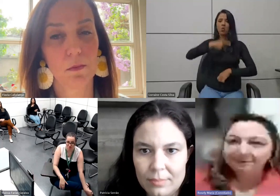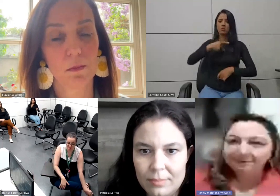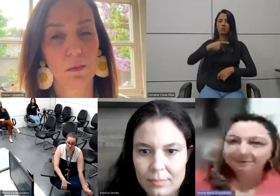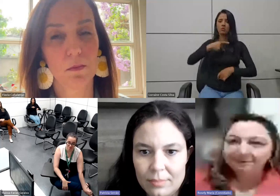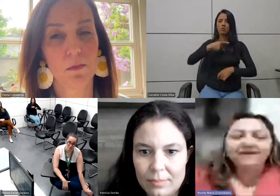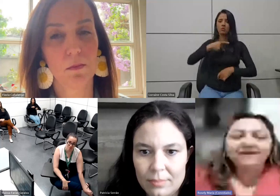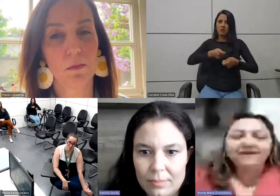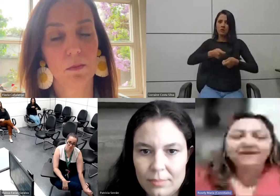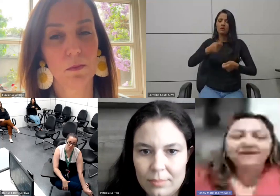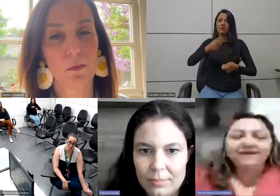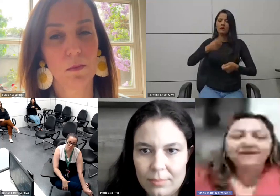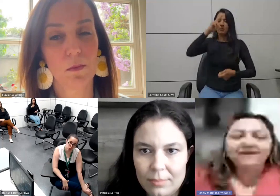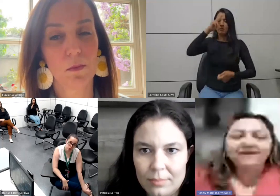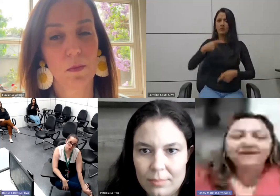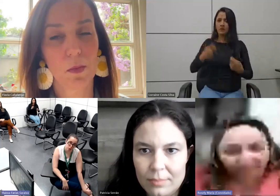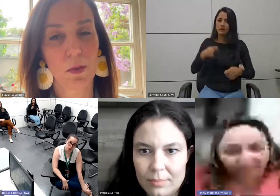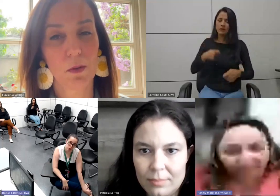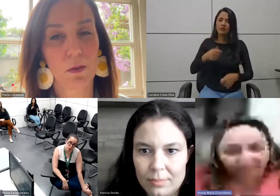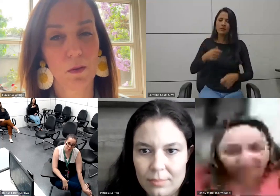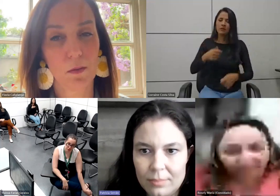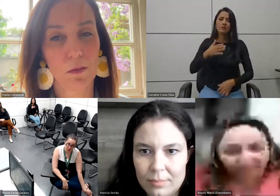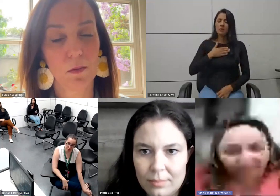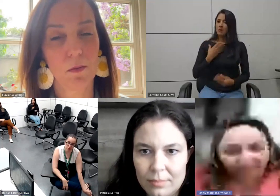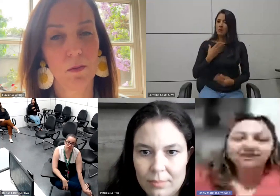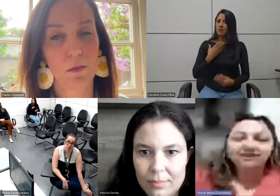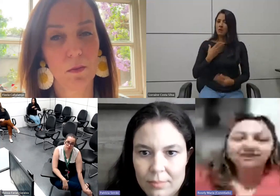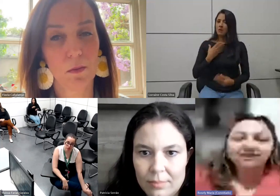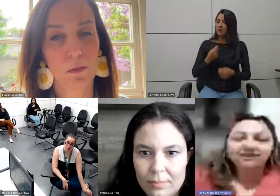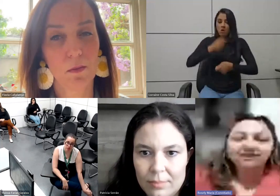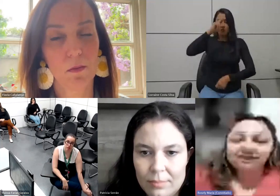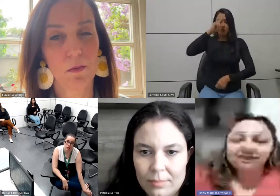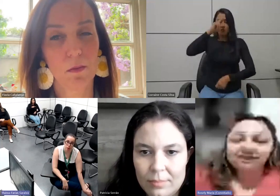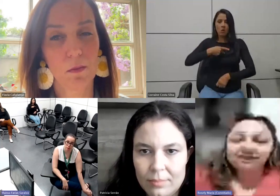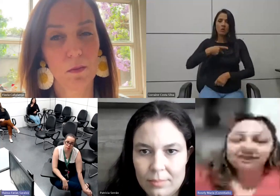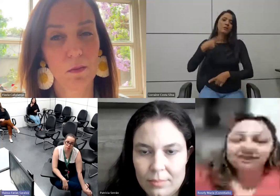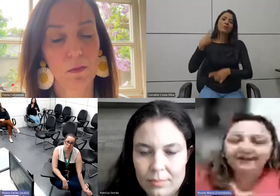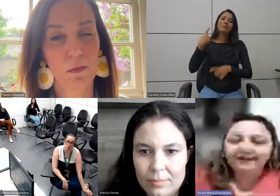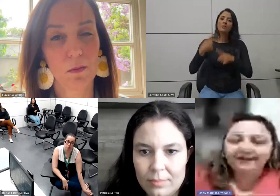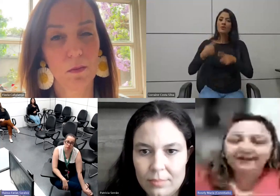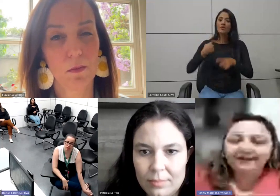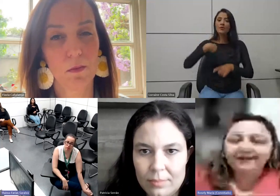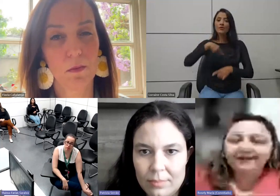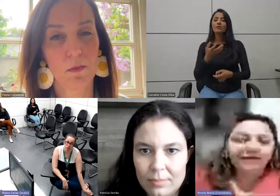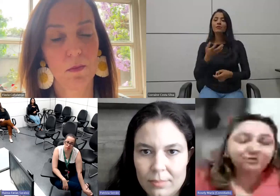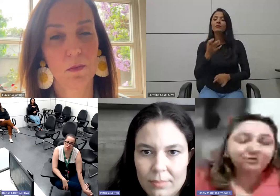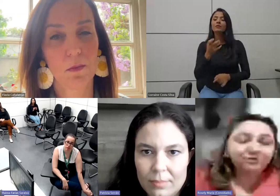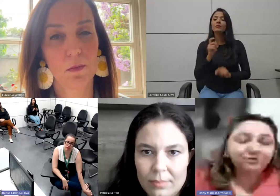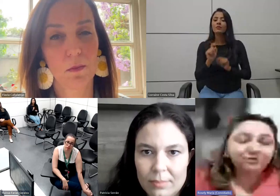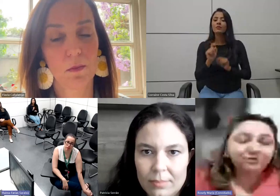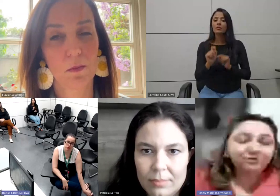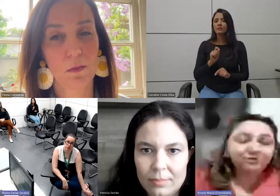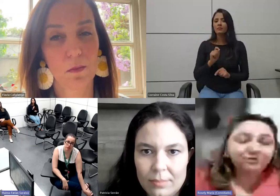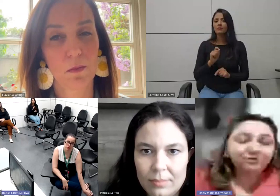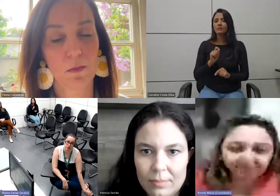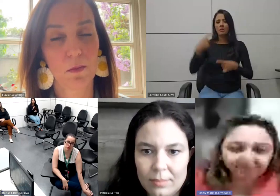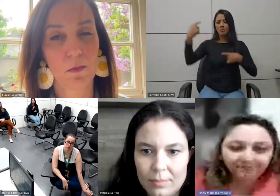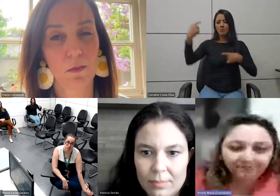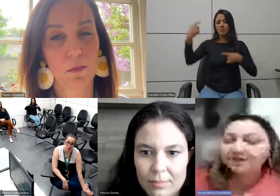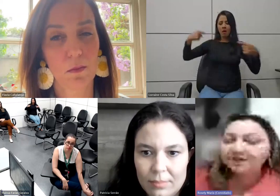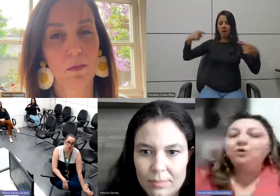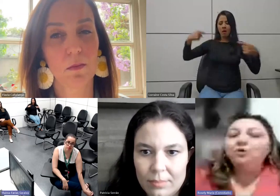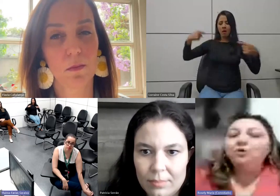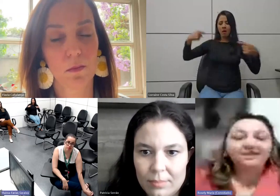Para mim é muito autocontrole porque a gente queria, a gente é julgado por tudo,